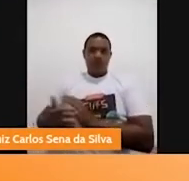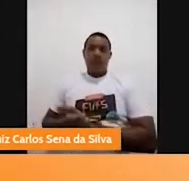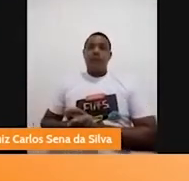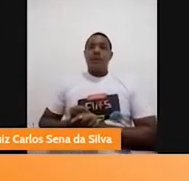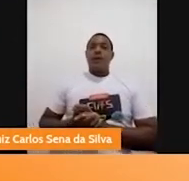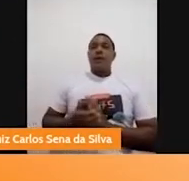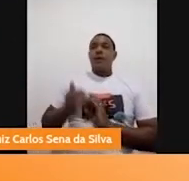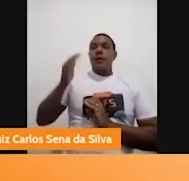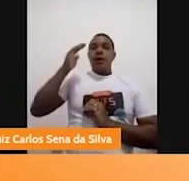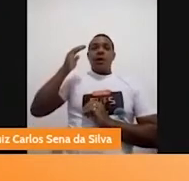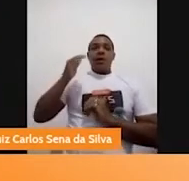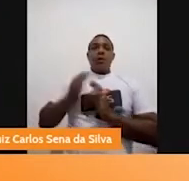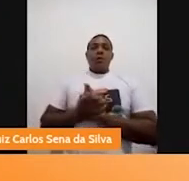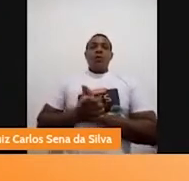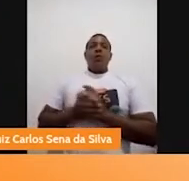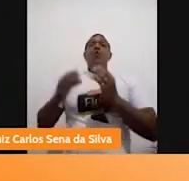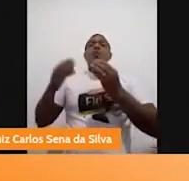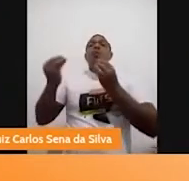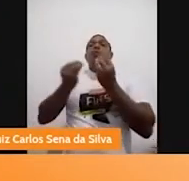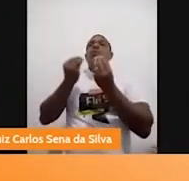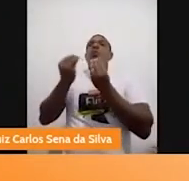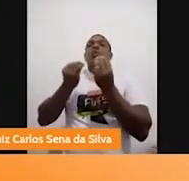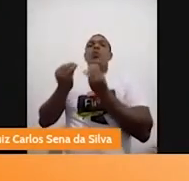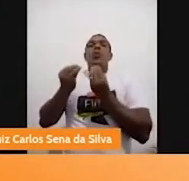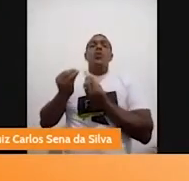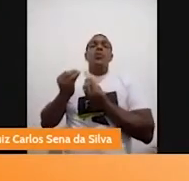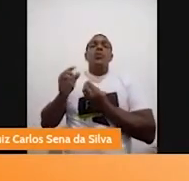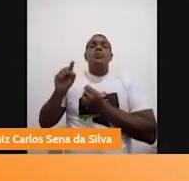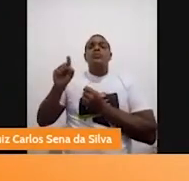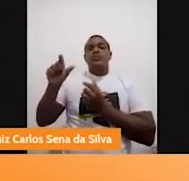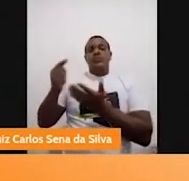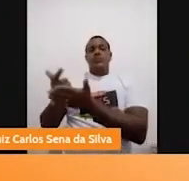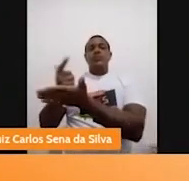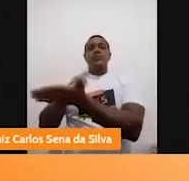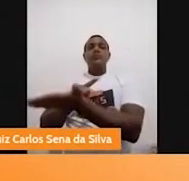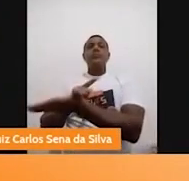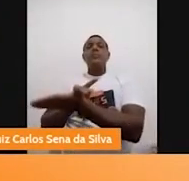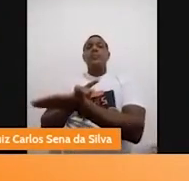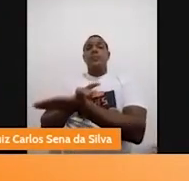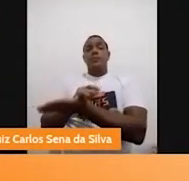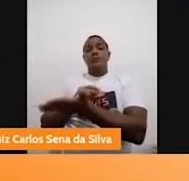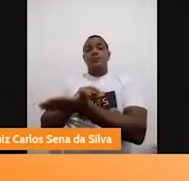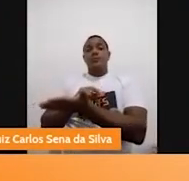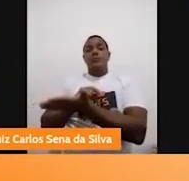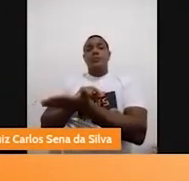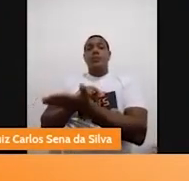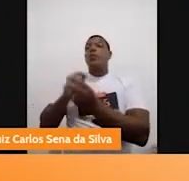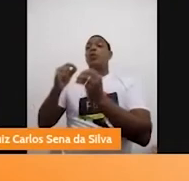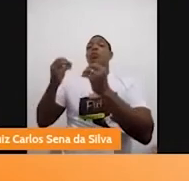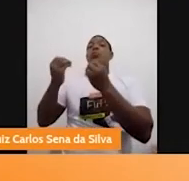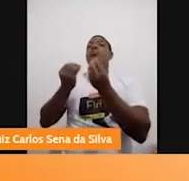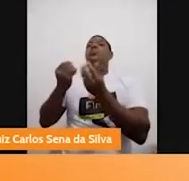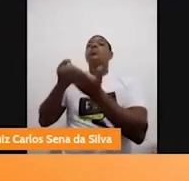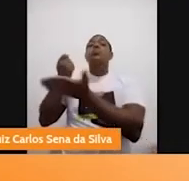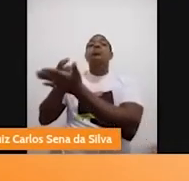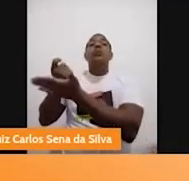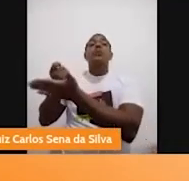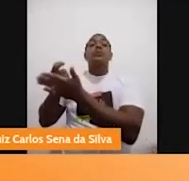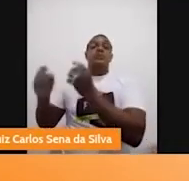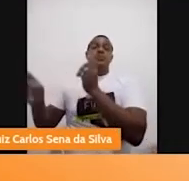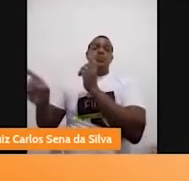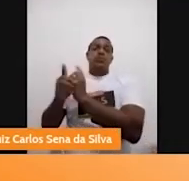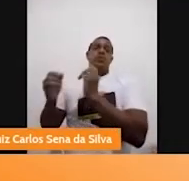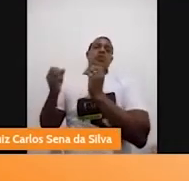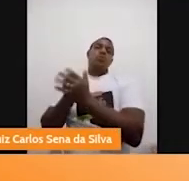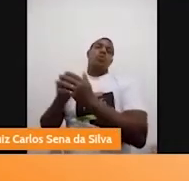falar de onde esse livro... Porque tem muita gente aqui já perguntando. Aonde é o pessoal pode encontrar e